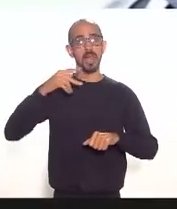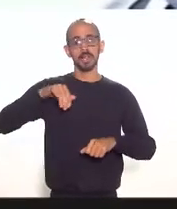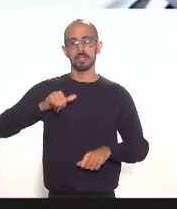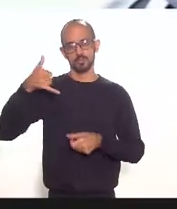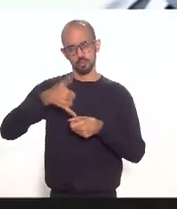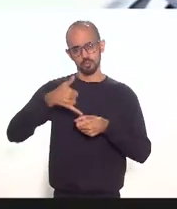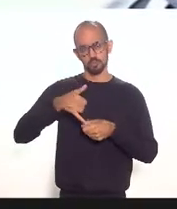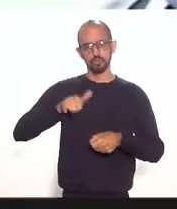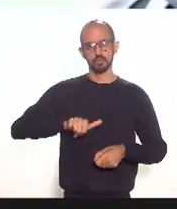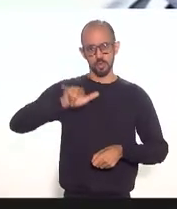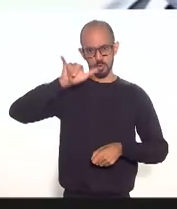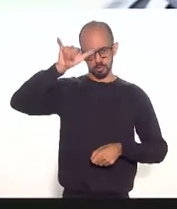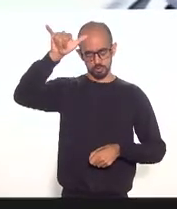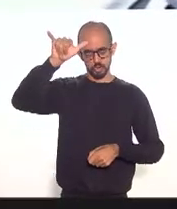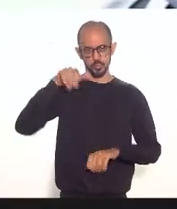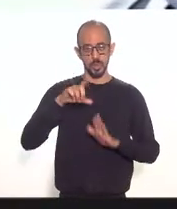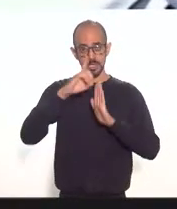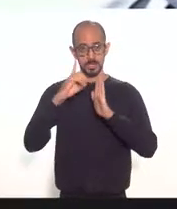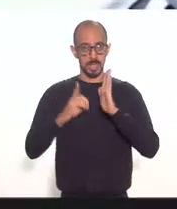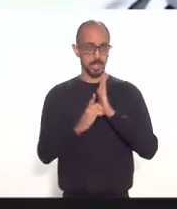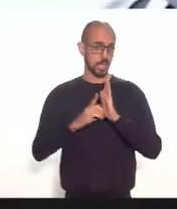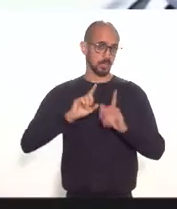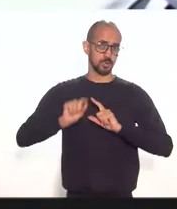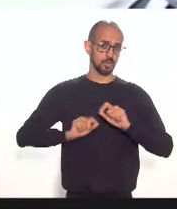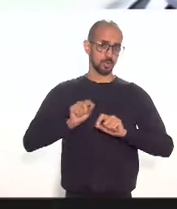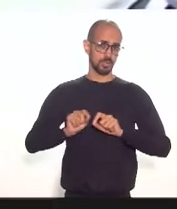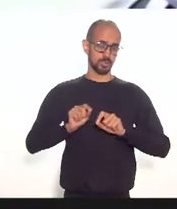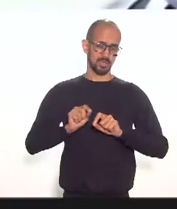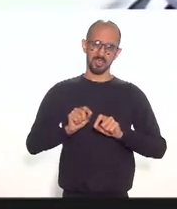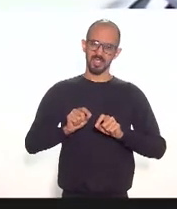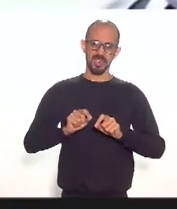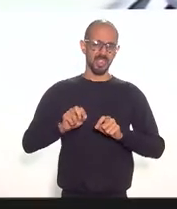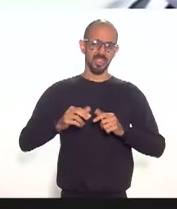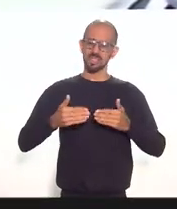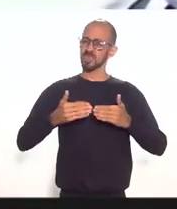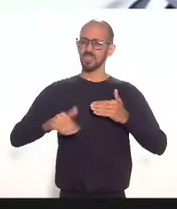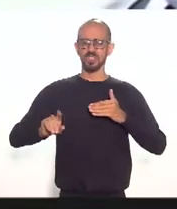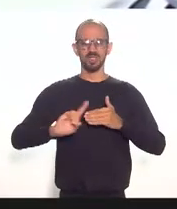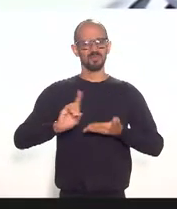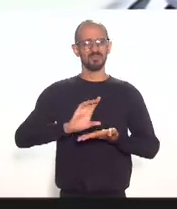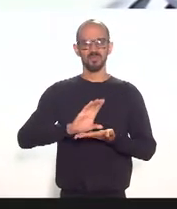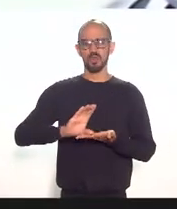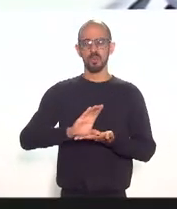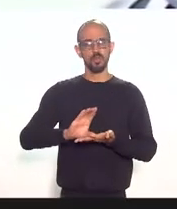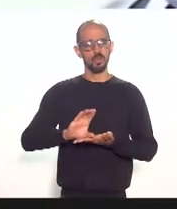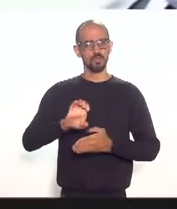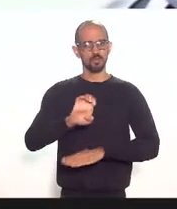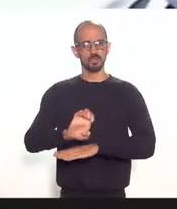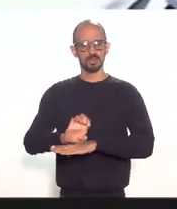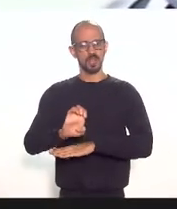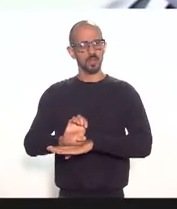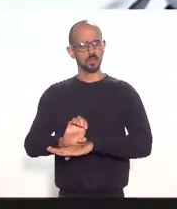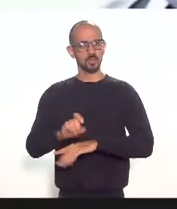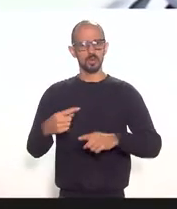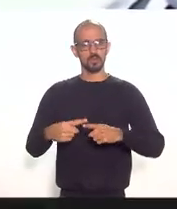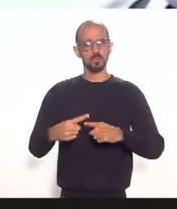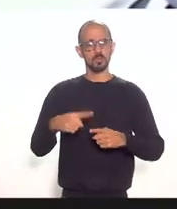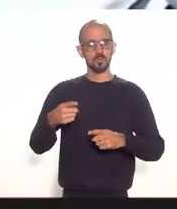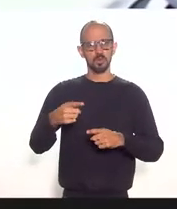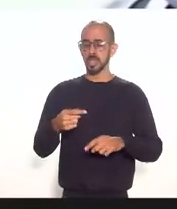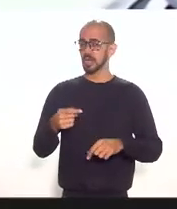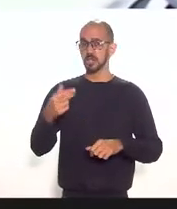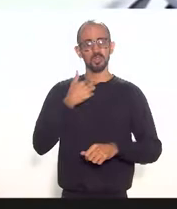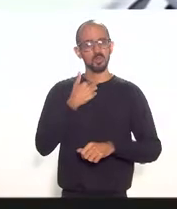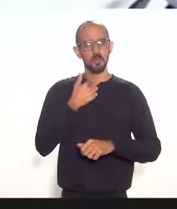Esse decreto era inconstitucional, porque ele não podia legislar por